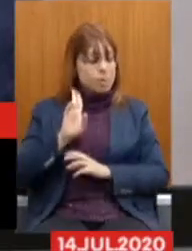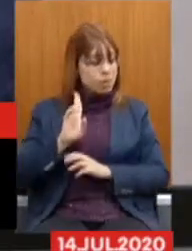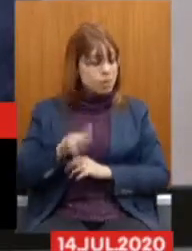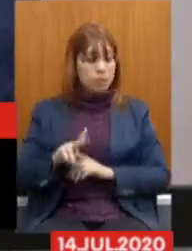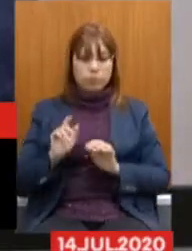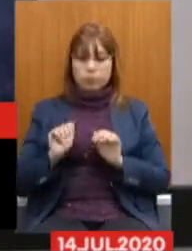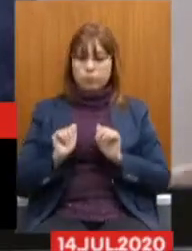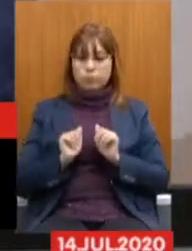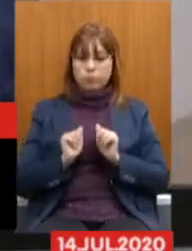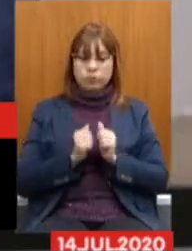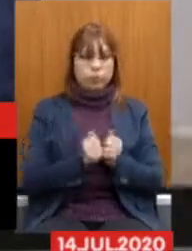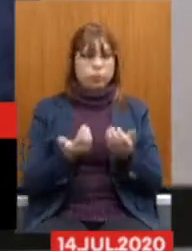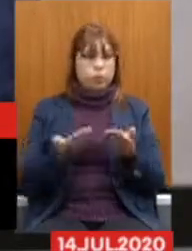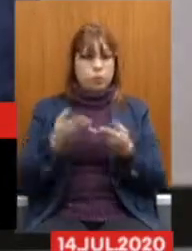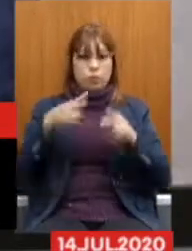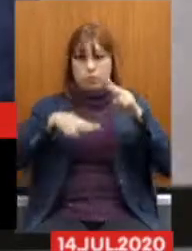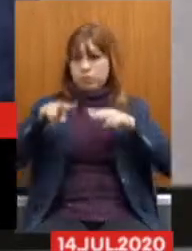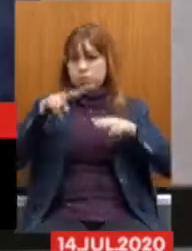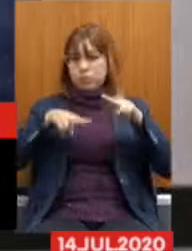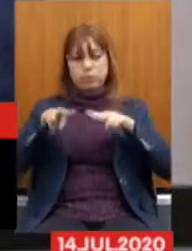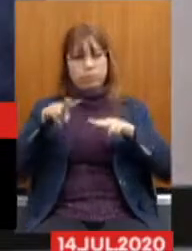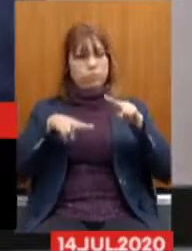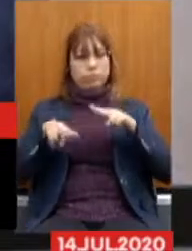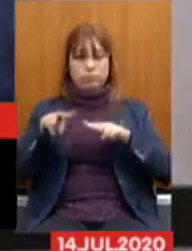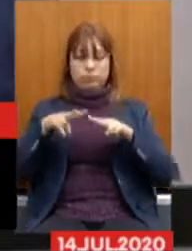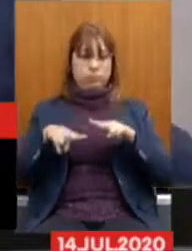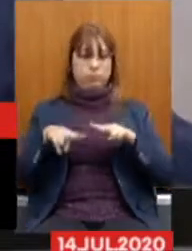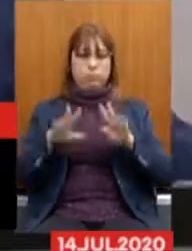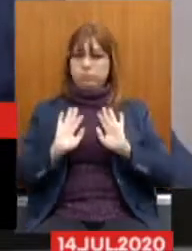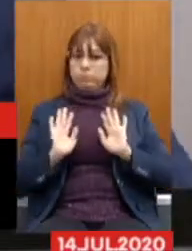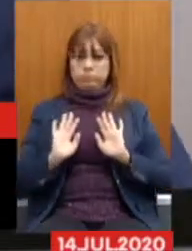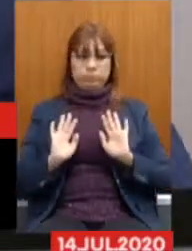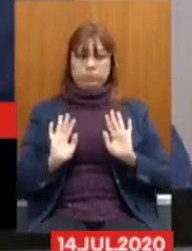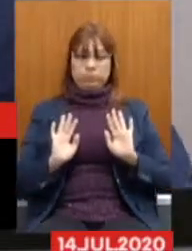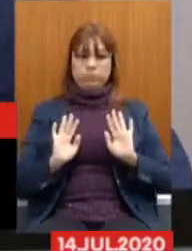analisadas, não serão analisadas no momento.